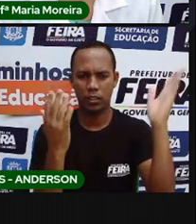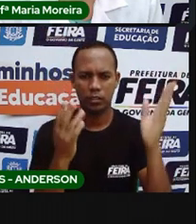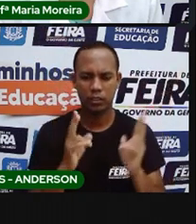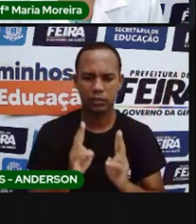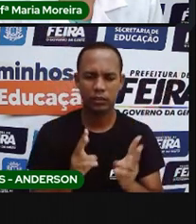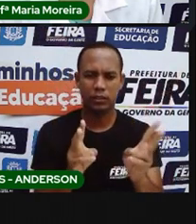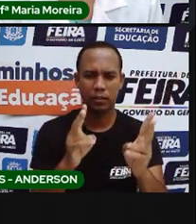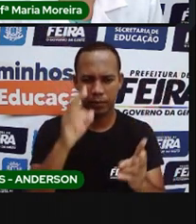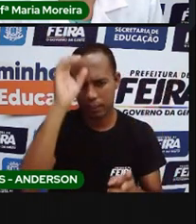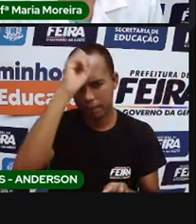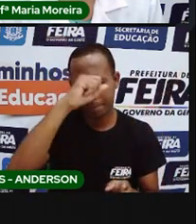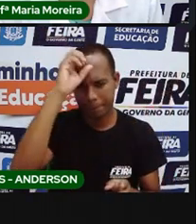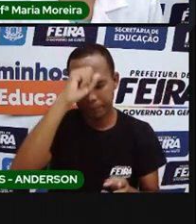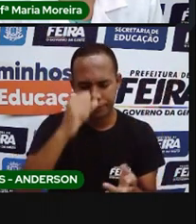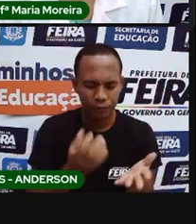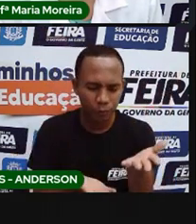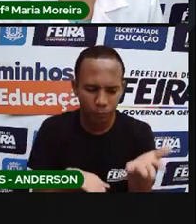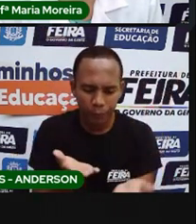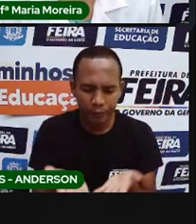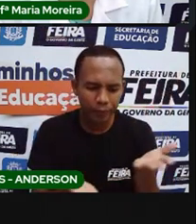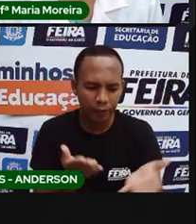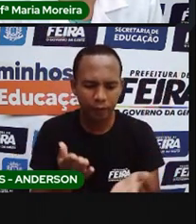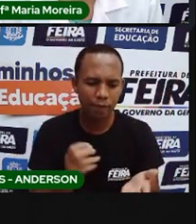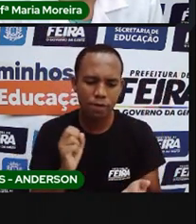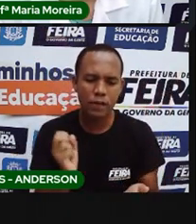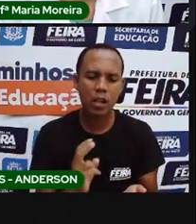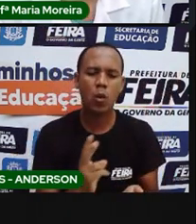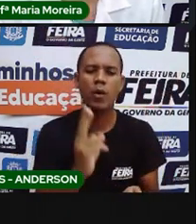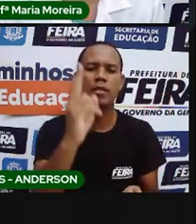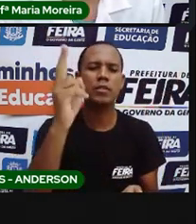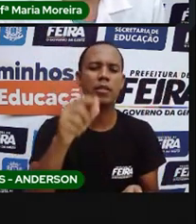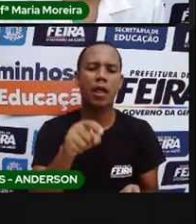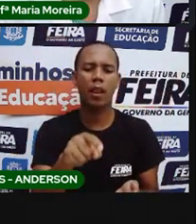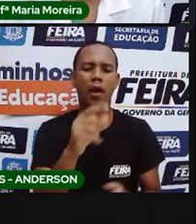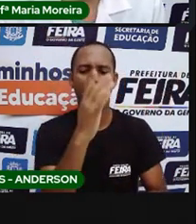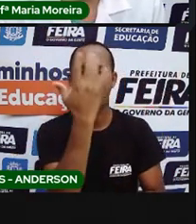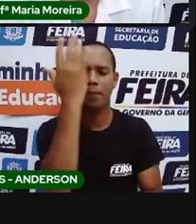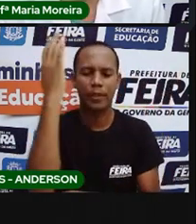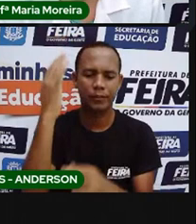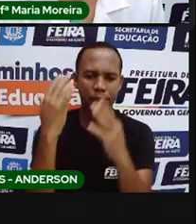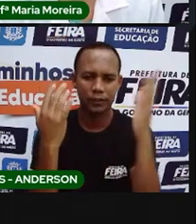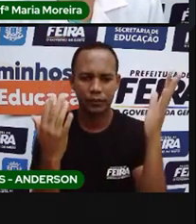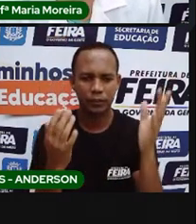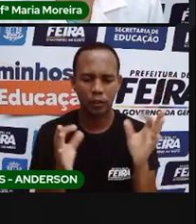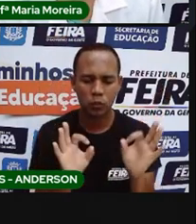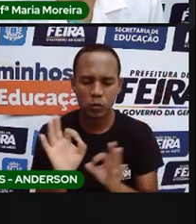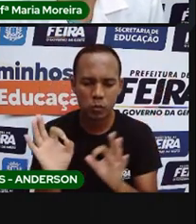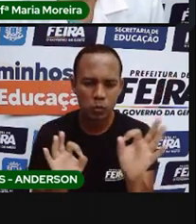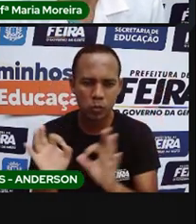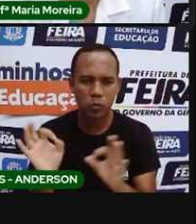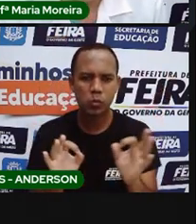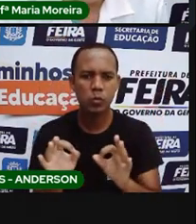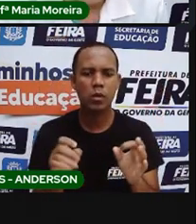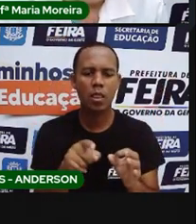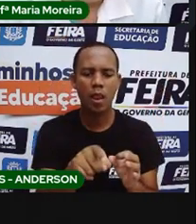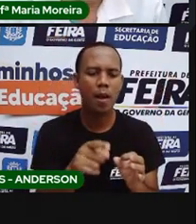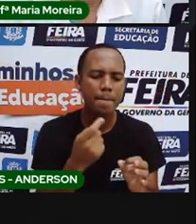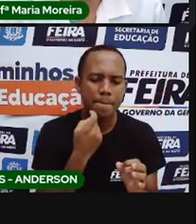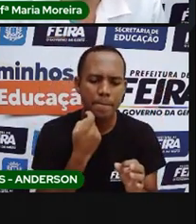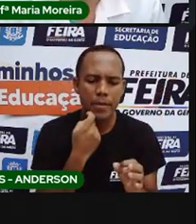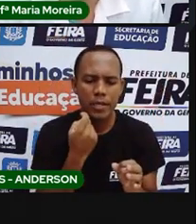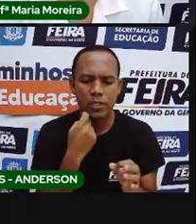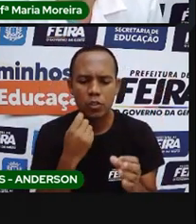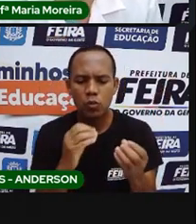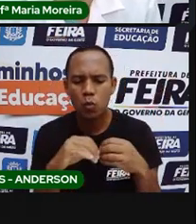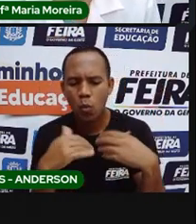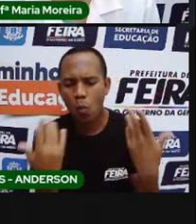cedo aprendem a cuidar e valorizar o meio ambiente, respeito às áreas do plantio e a parte de reclamação dos peixes, que